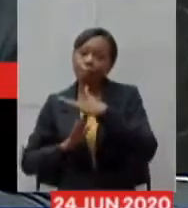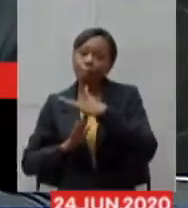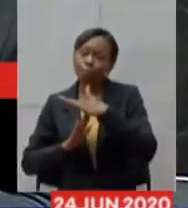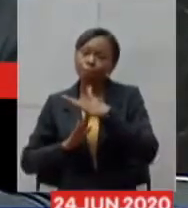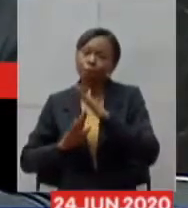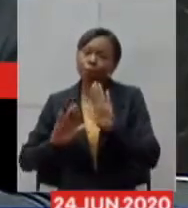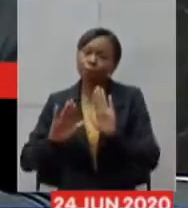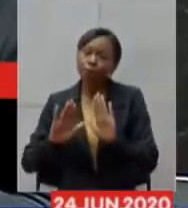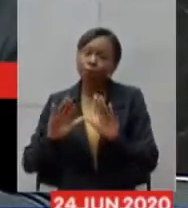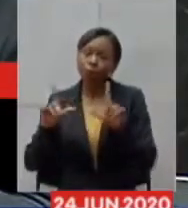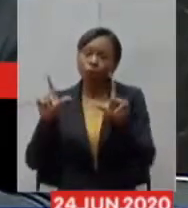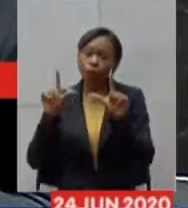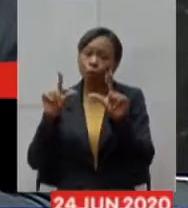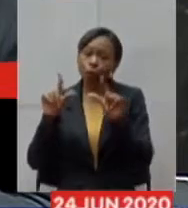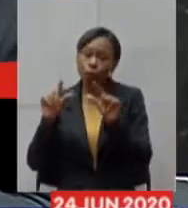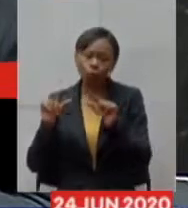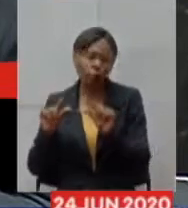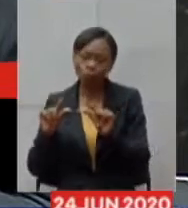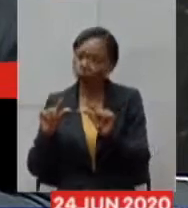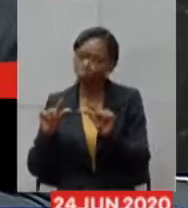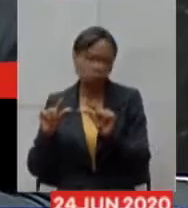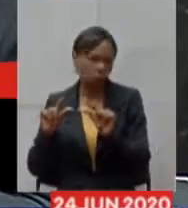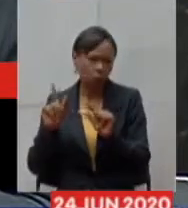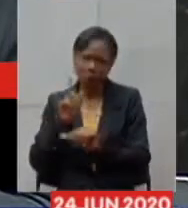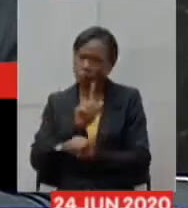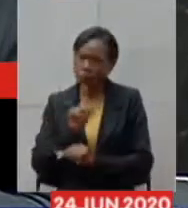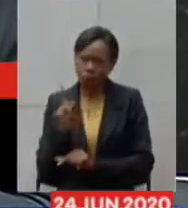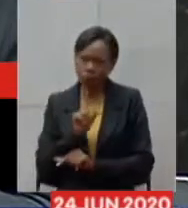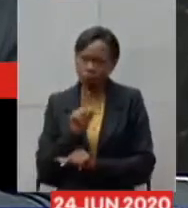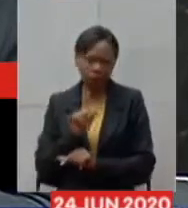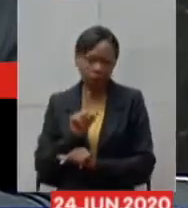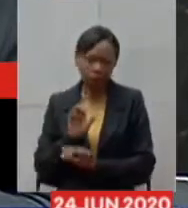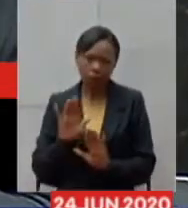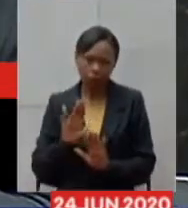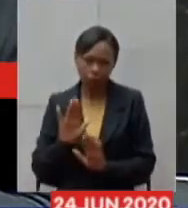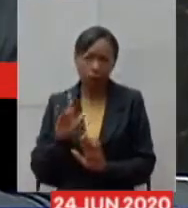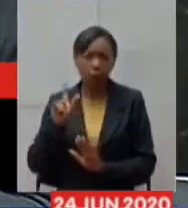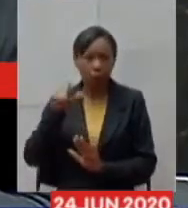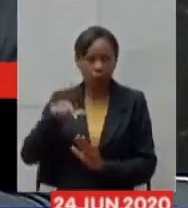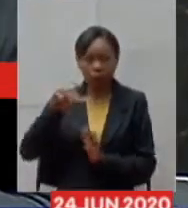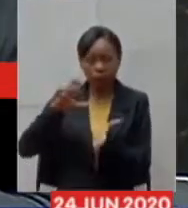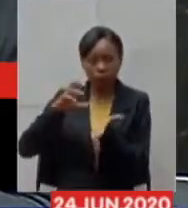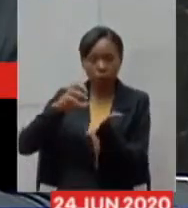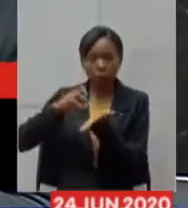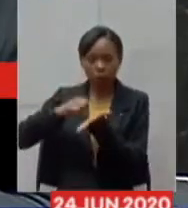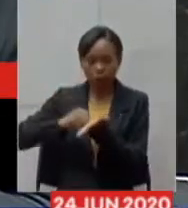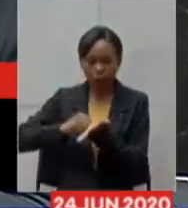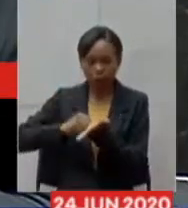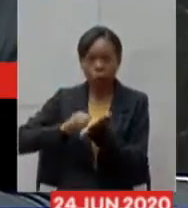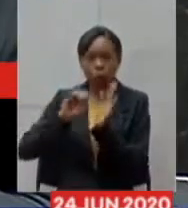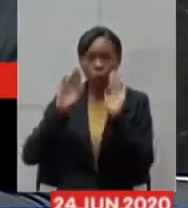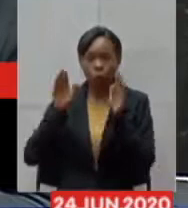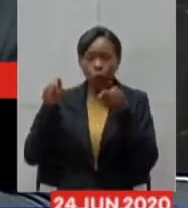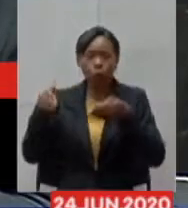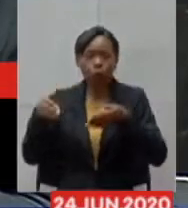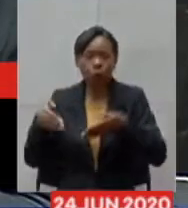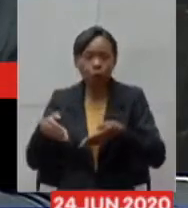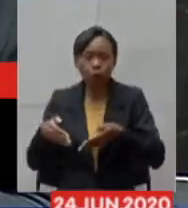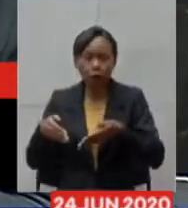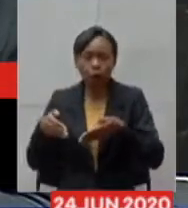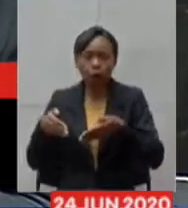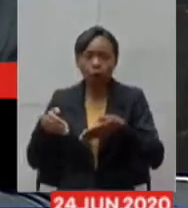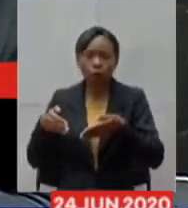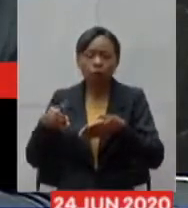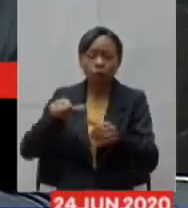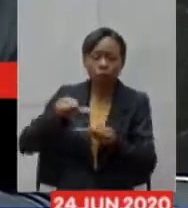limitação desse nosso credenciamento neste momento ele é um credenciamento que tem um foco em ser efetivamente transitório